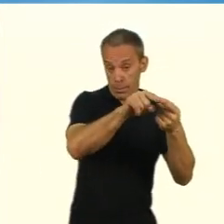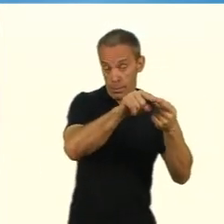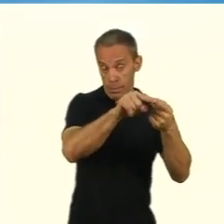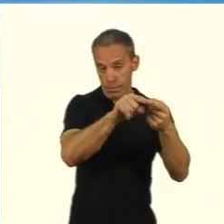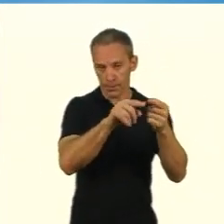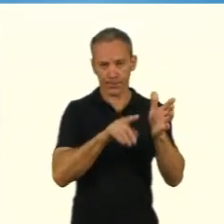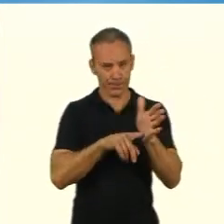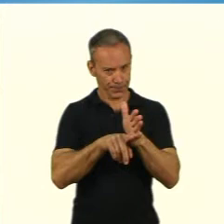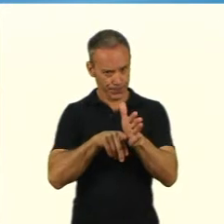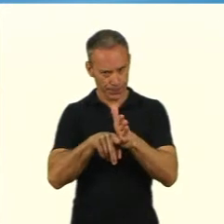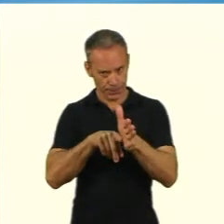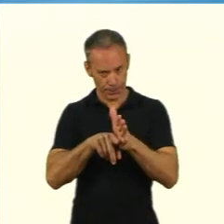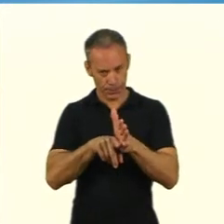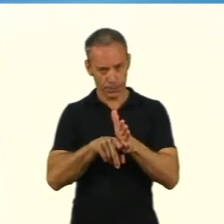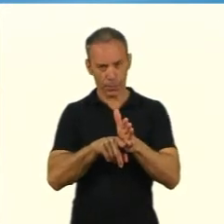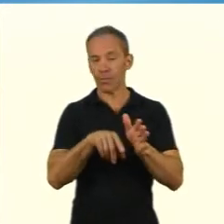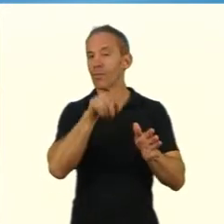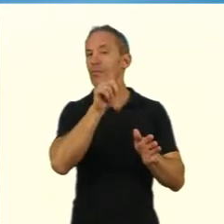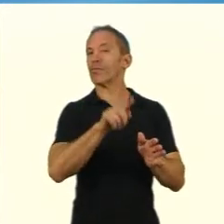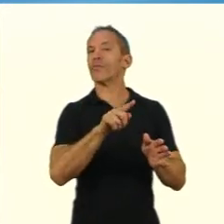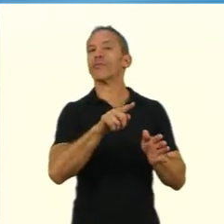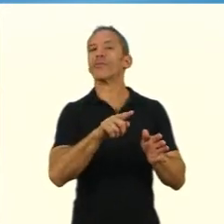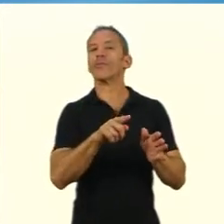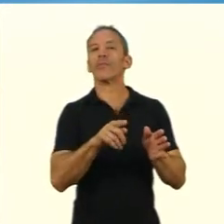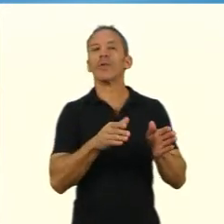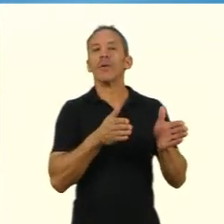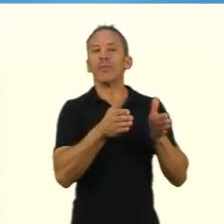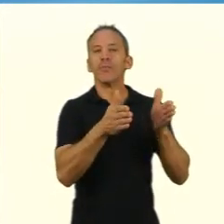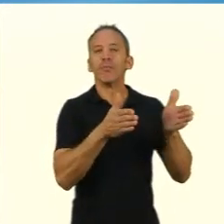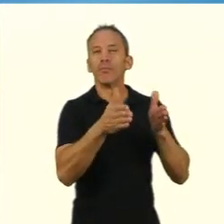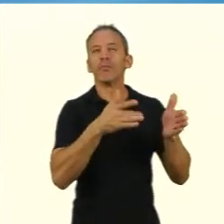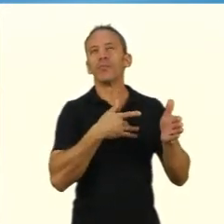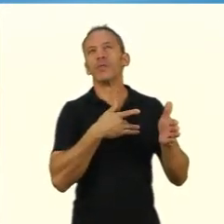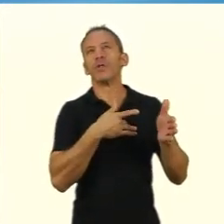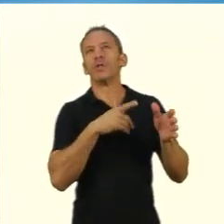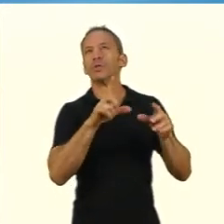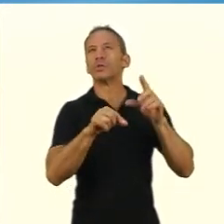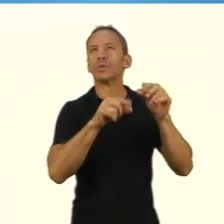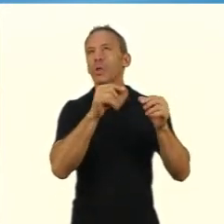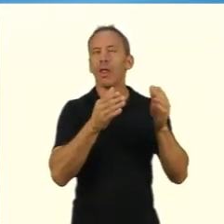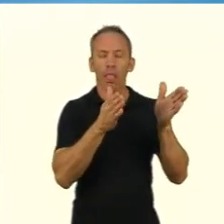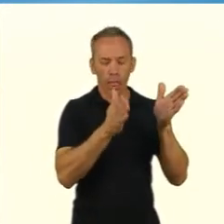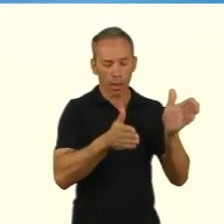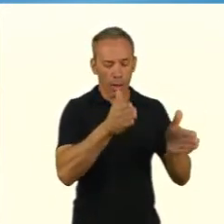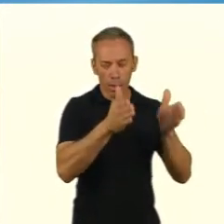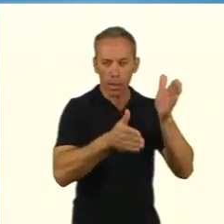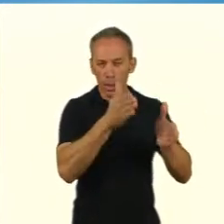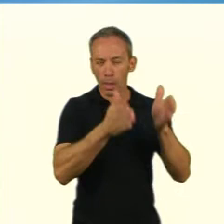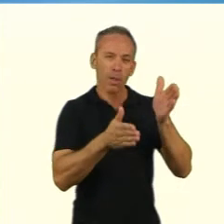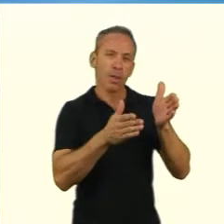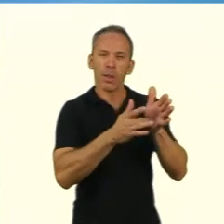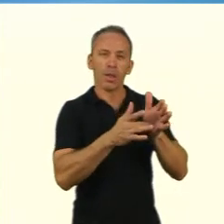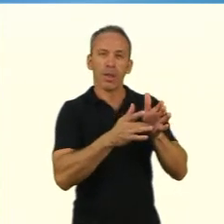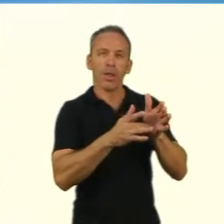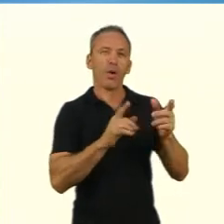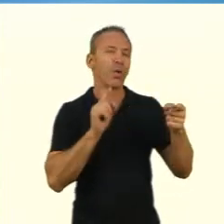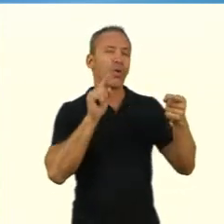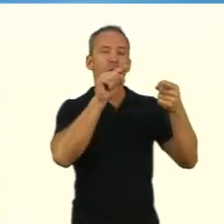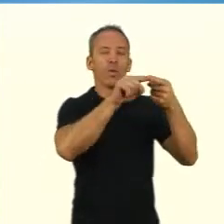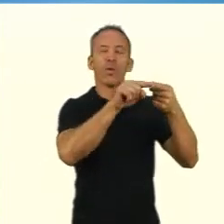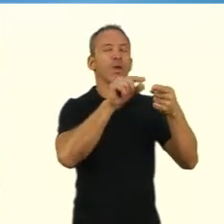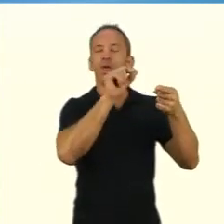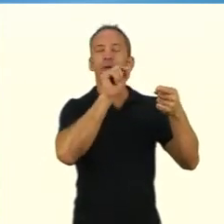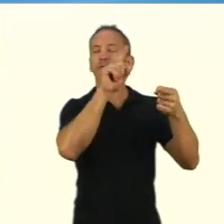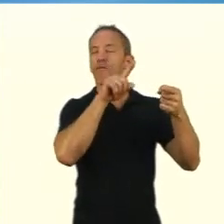da construção do trabalho, né, do projeto, ou da metodologia científica, como nós desenvolvemos isso aí no meio acadêmico. Isso.